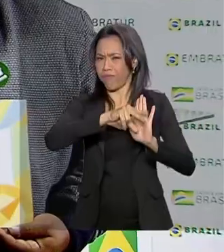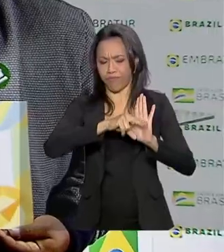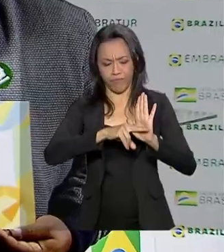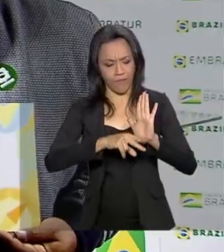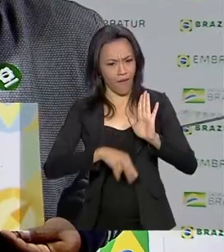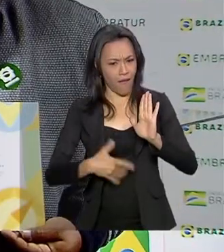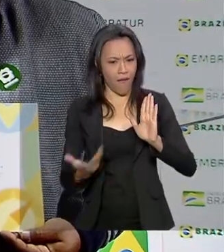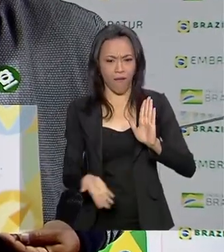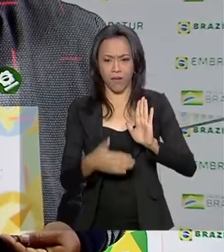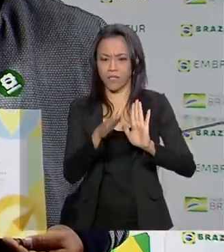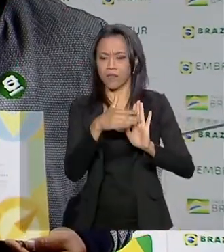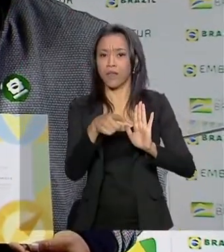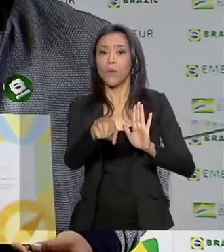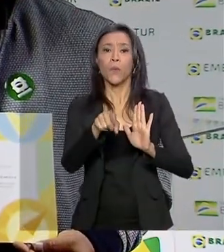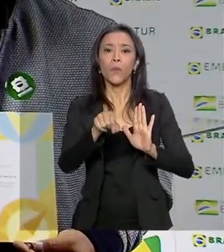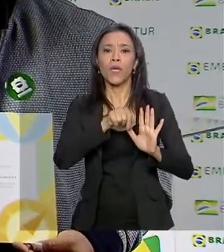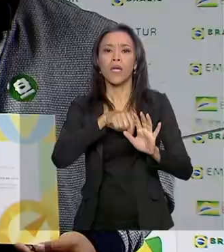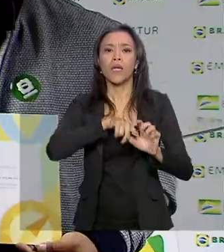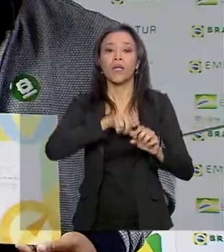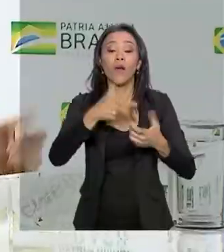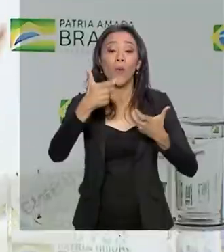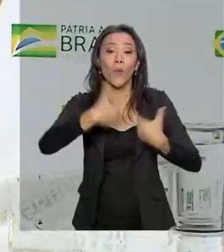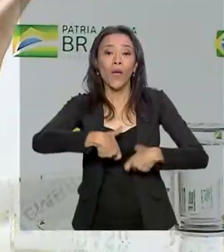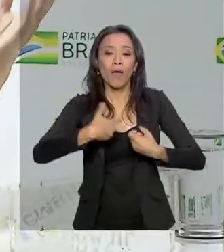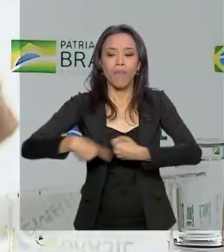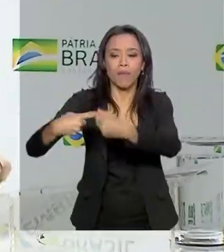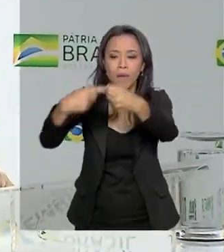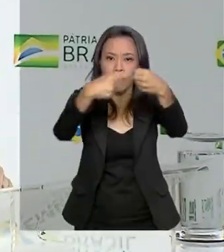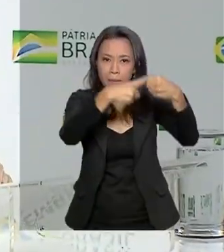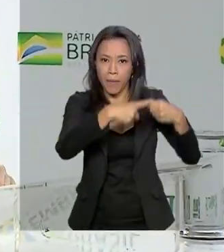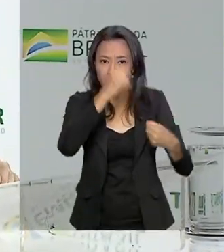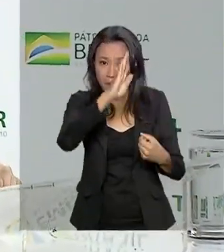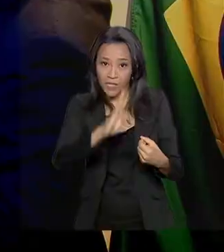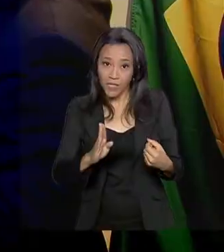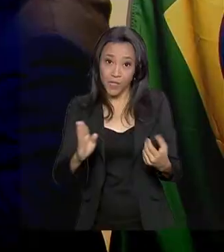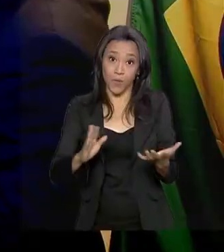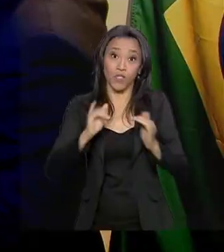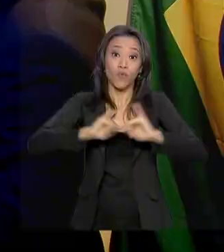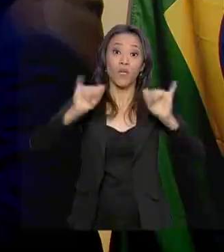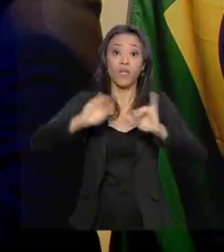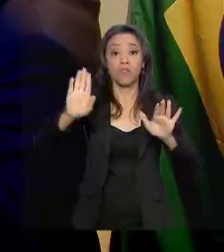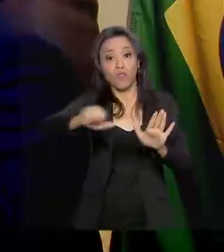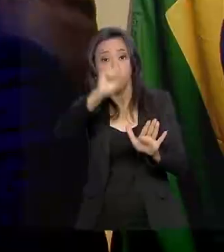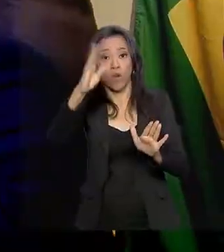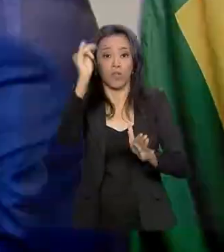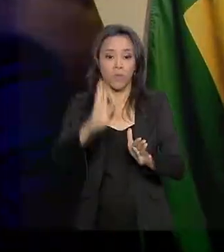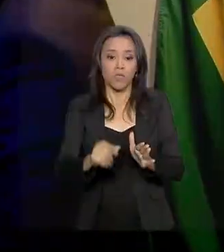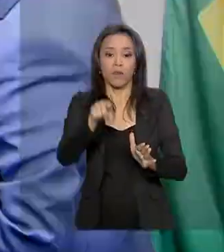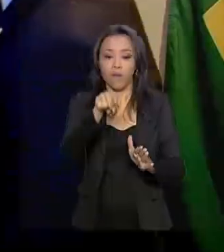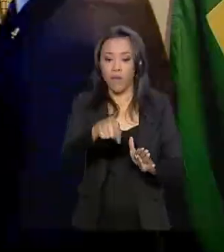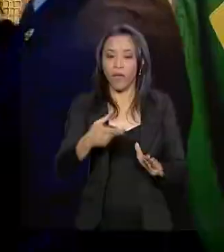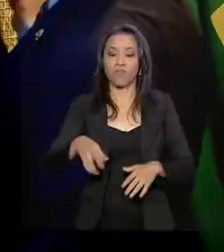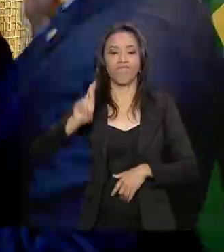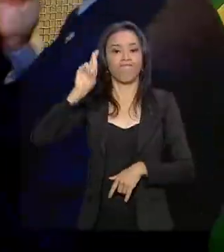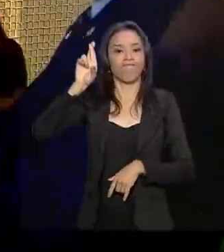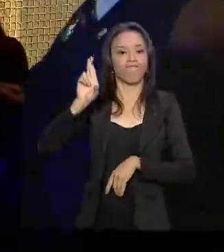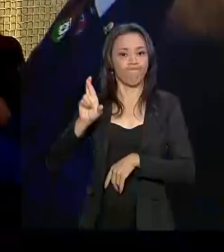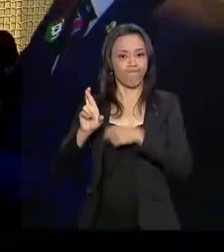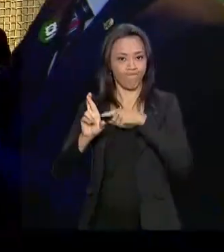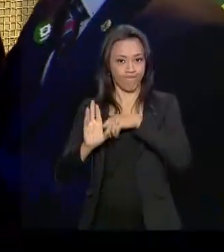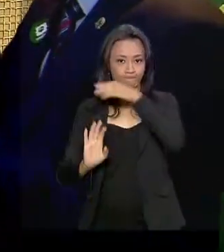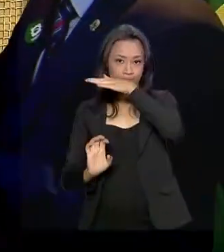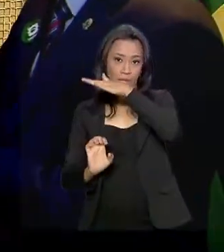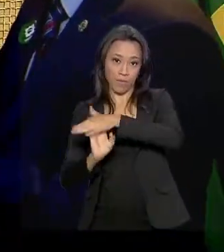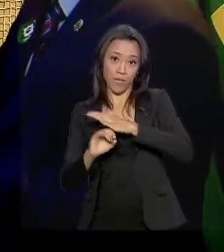de divulgação dos destinos turísticos brasileiros no mercado internacional, que serão promovidas pelo Instituto Brasileiro de